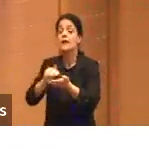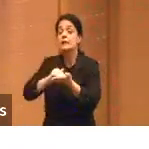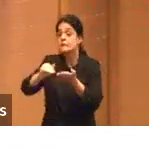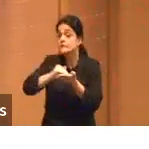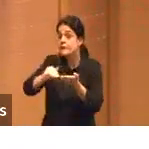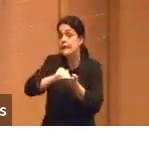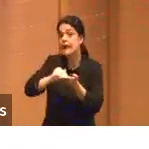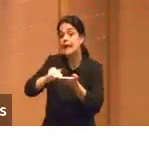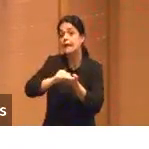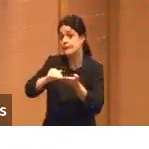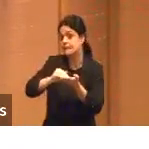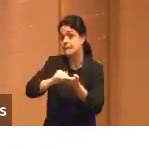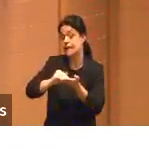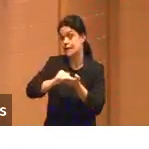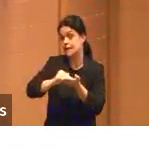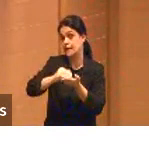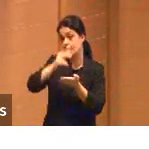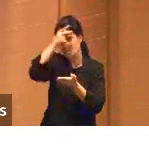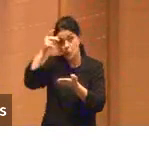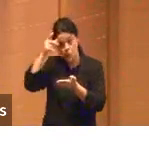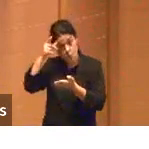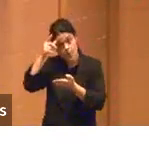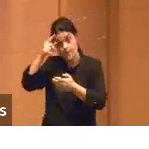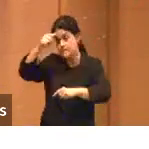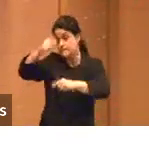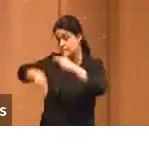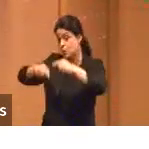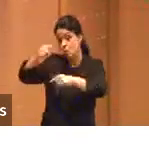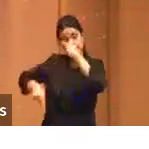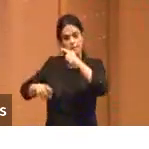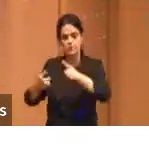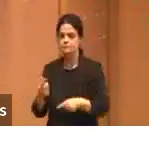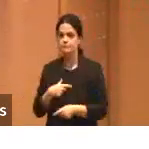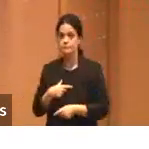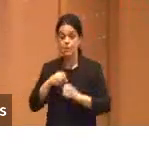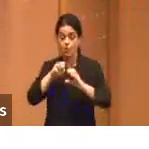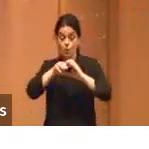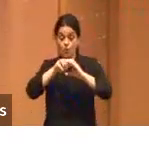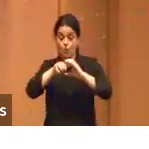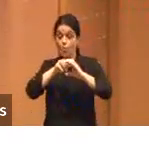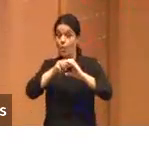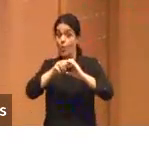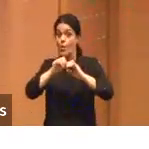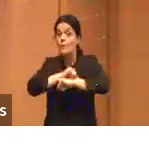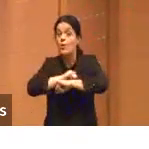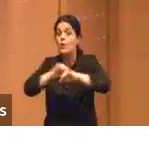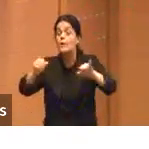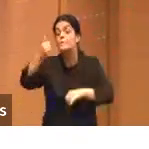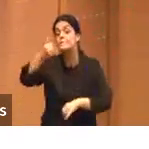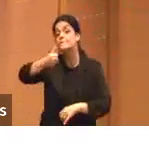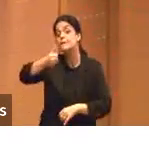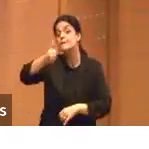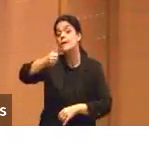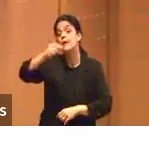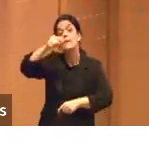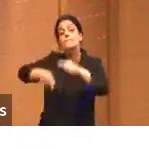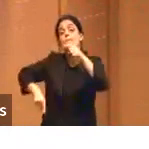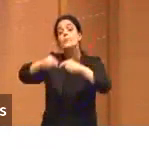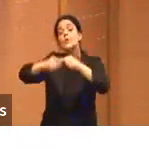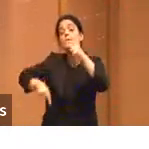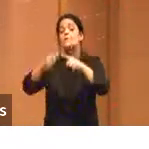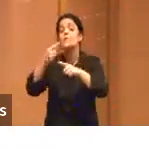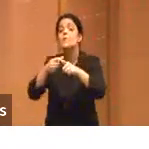um mês depois, a primeira notícia do Brasil sobre o chat GPT foi na Globo, foi dizendo a proibição, porque ele estava